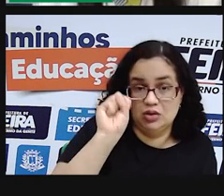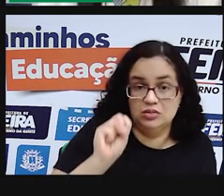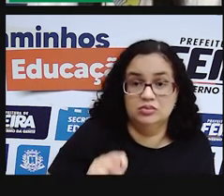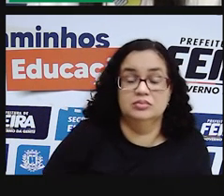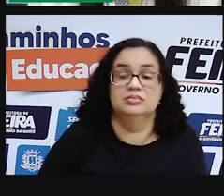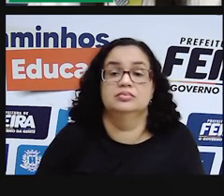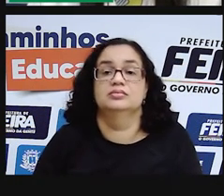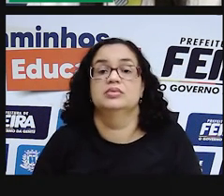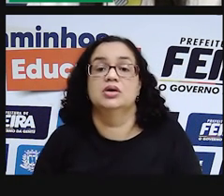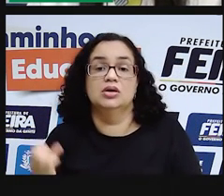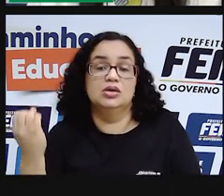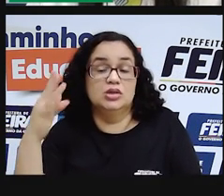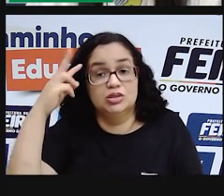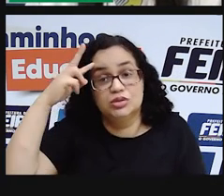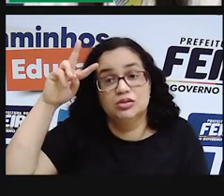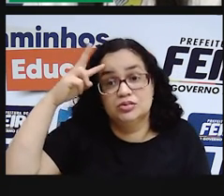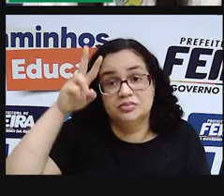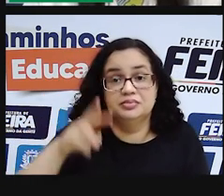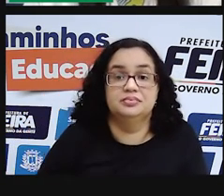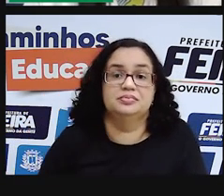laguna, não é? Para contar a história.